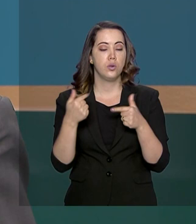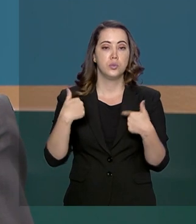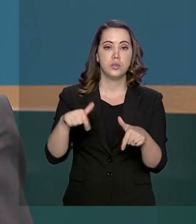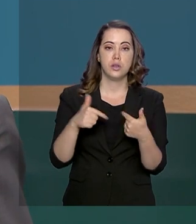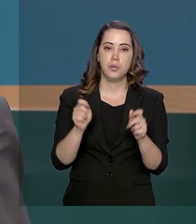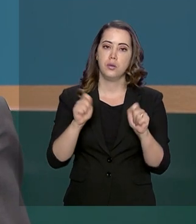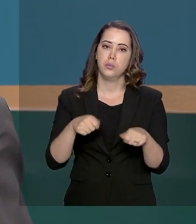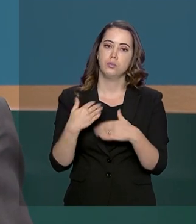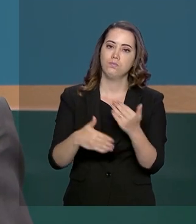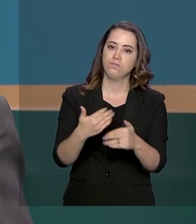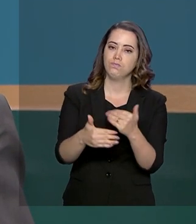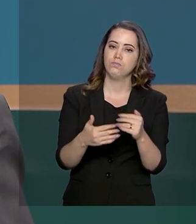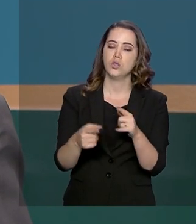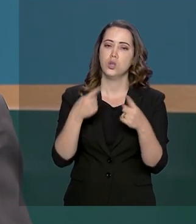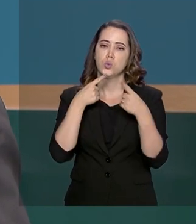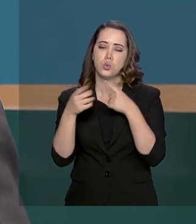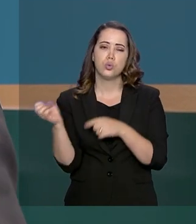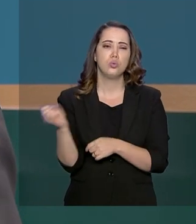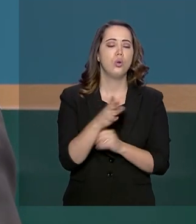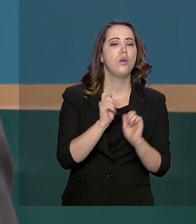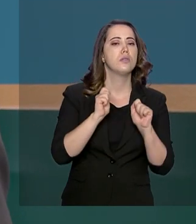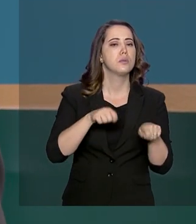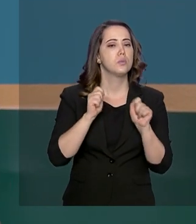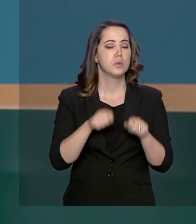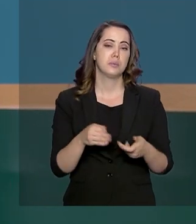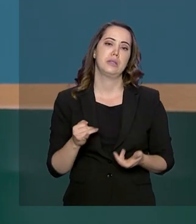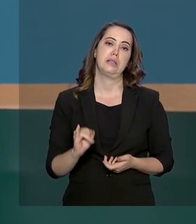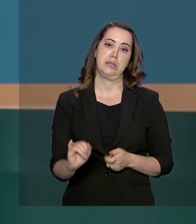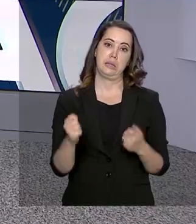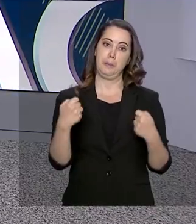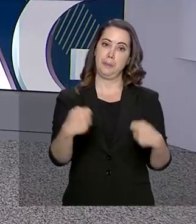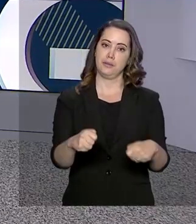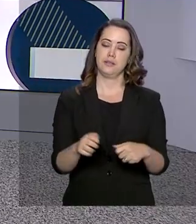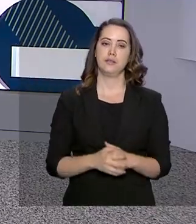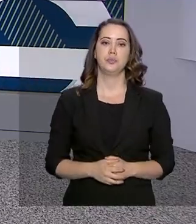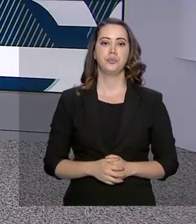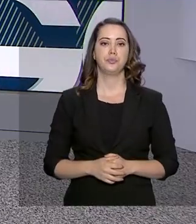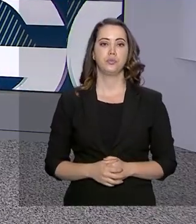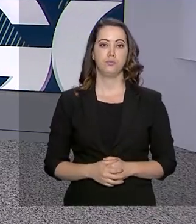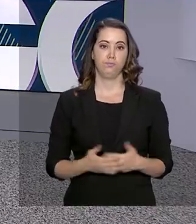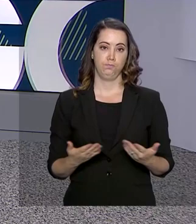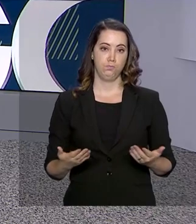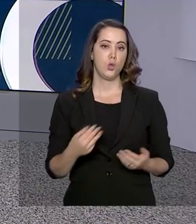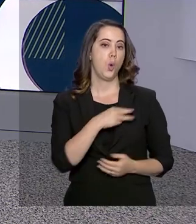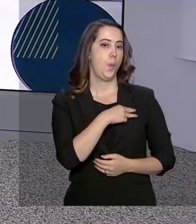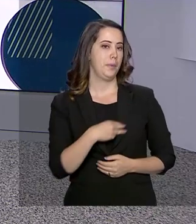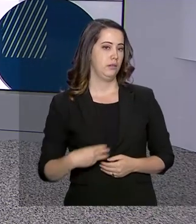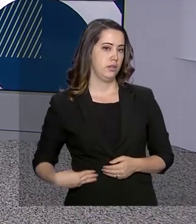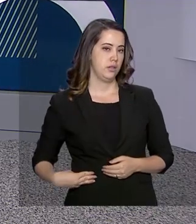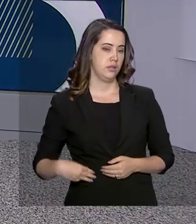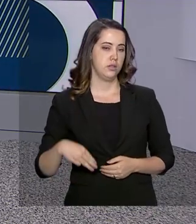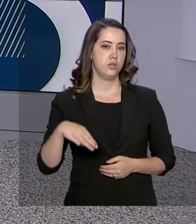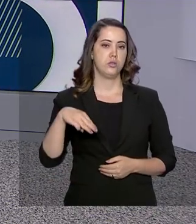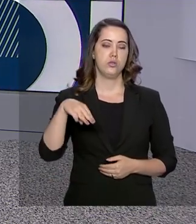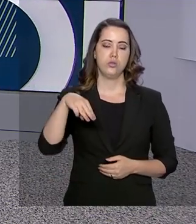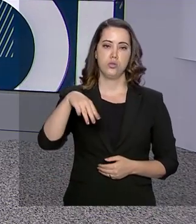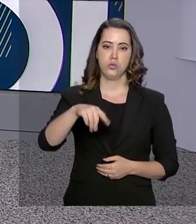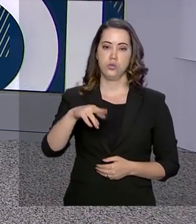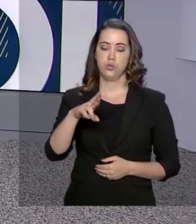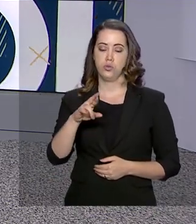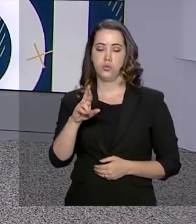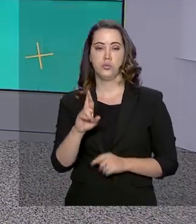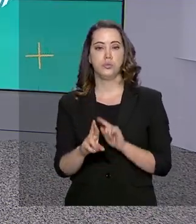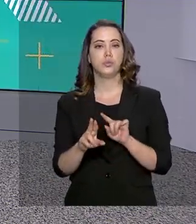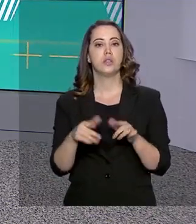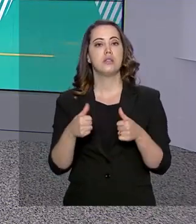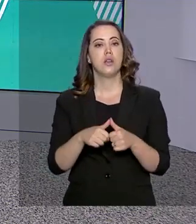manchas e discutir a adoção de novas medidas, se necessário. E o ministro do Desenvolvimento Regional, Gustavo Canuto, está hoje